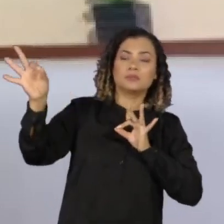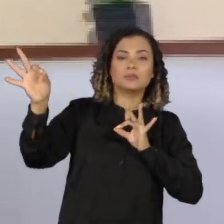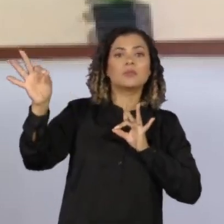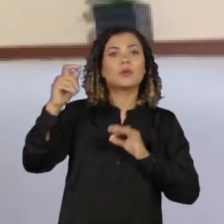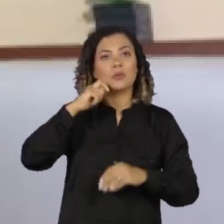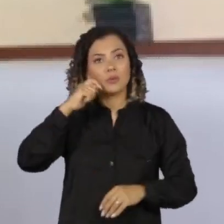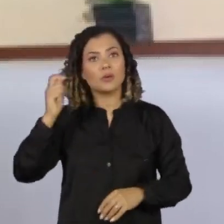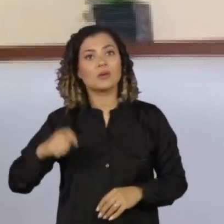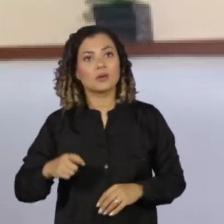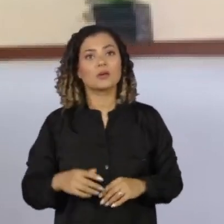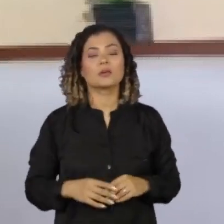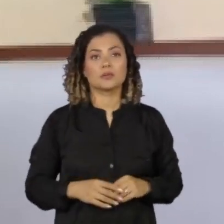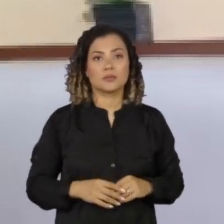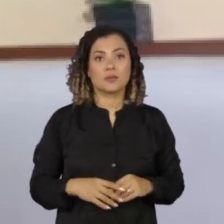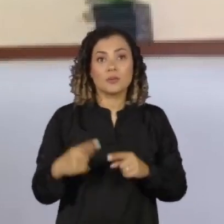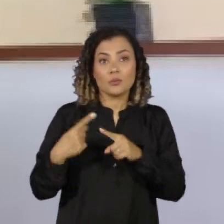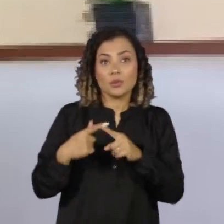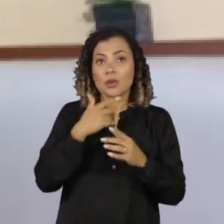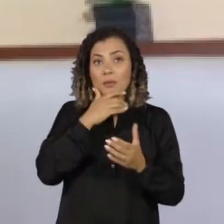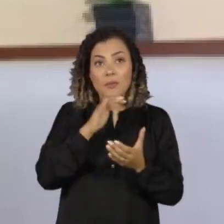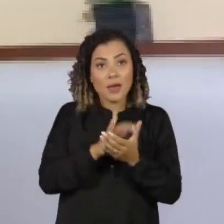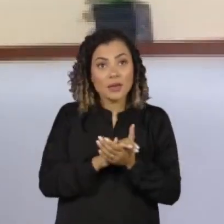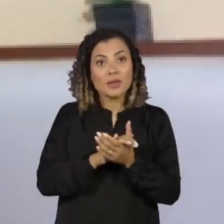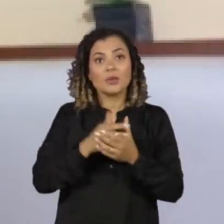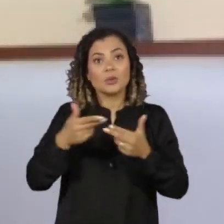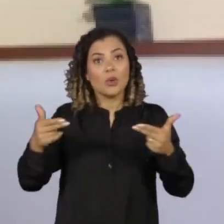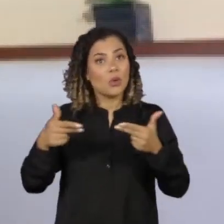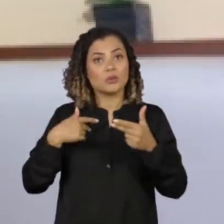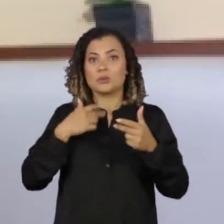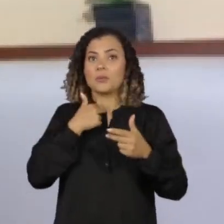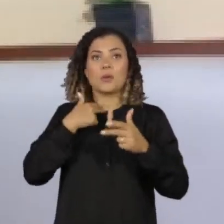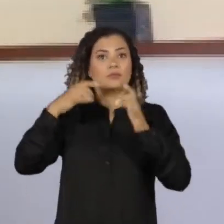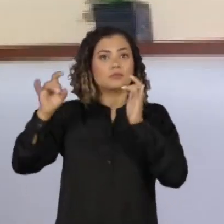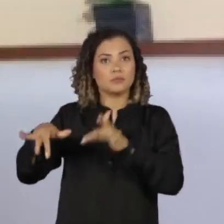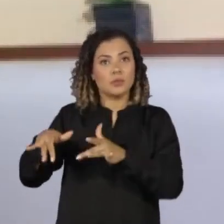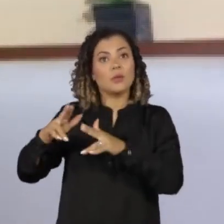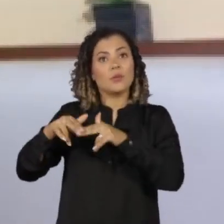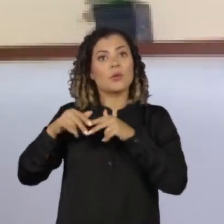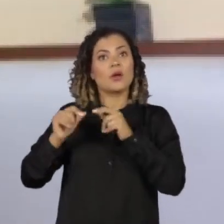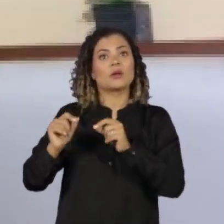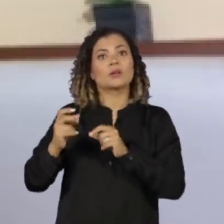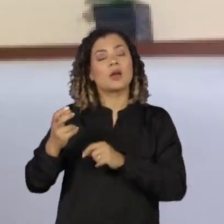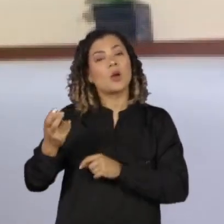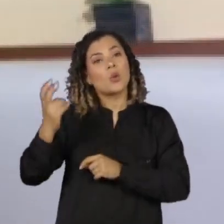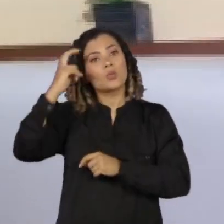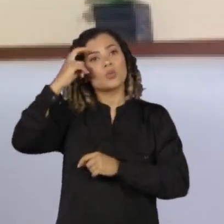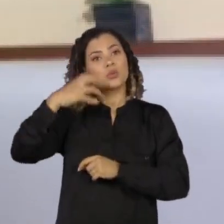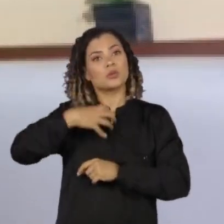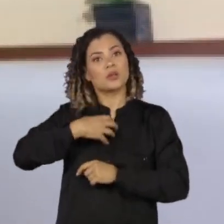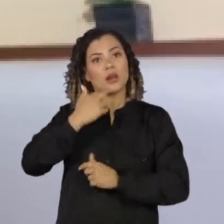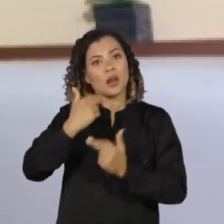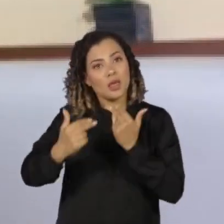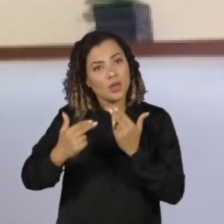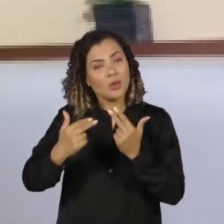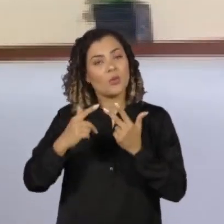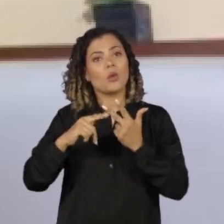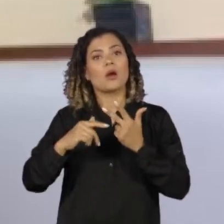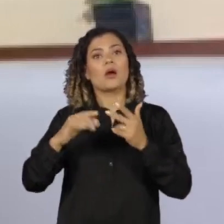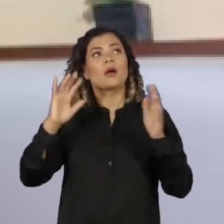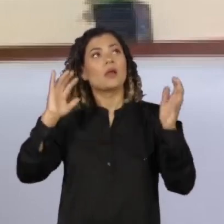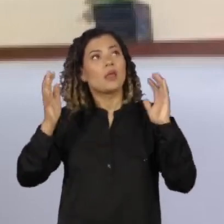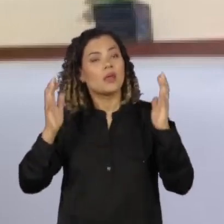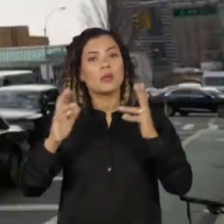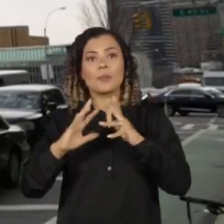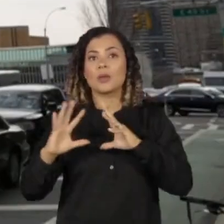porque os maridos não poderiam sair, eles se enfrentaram em outra cultura, língua, clima,